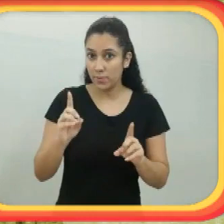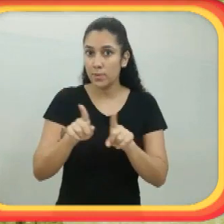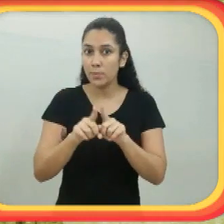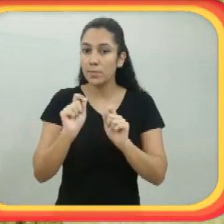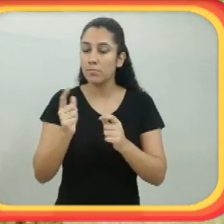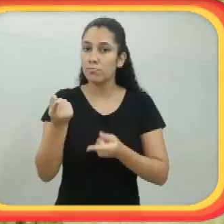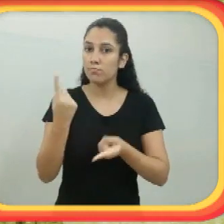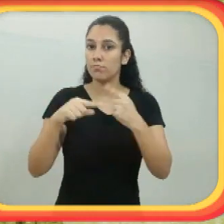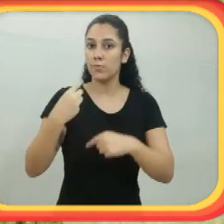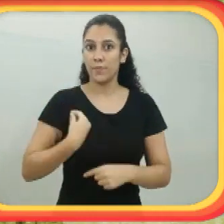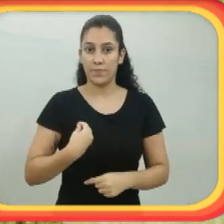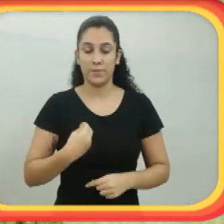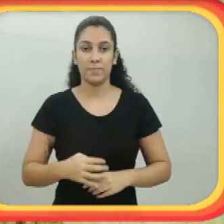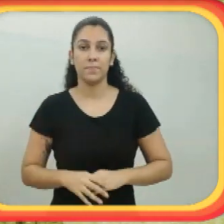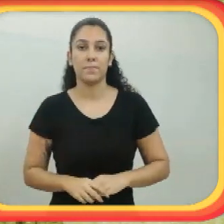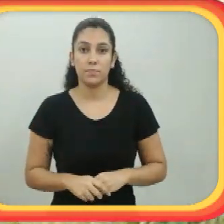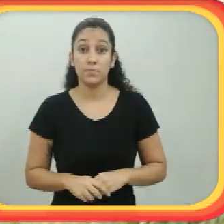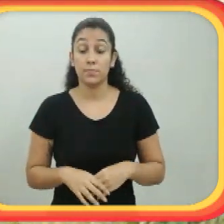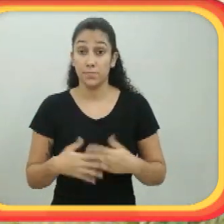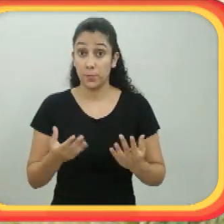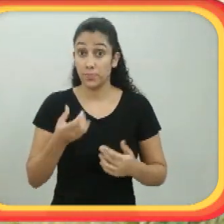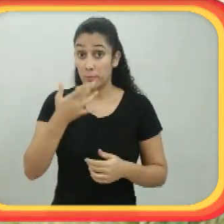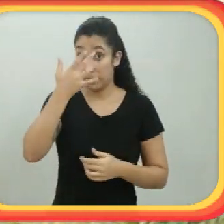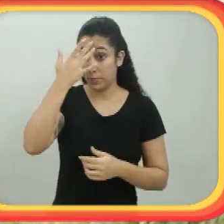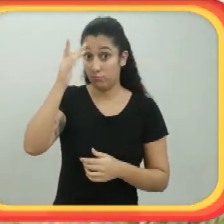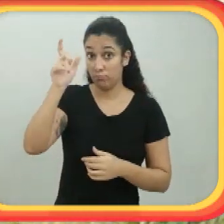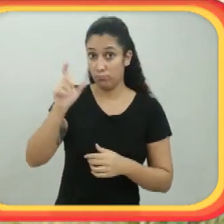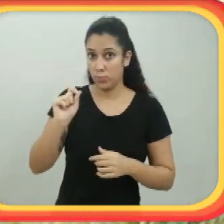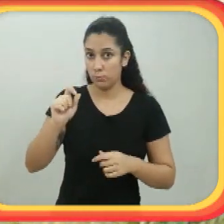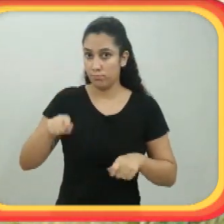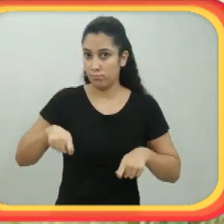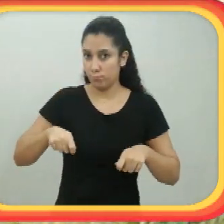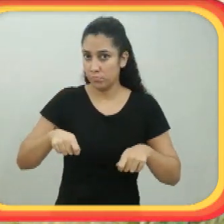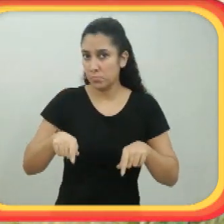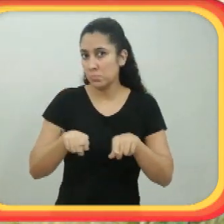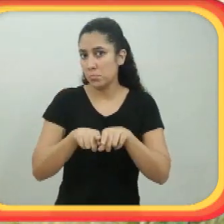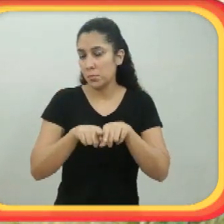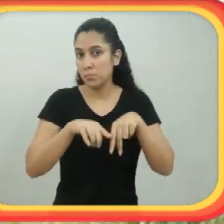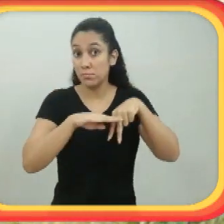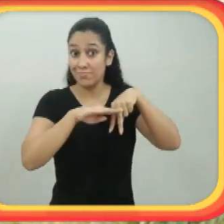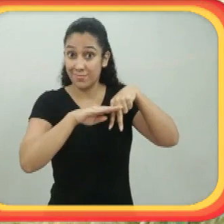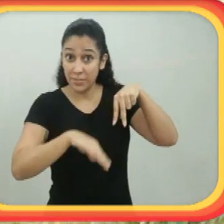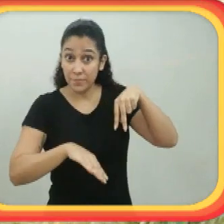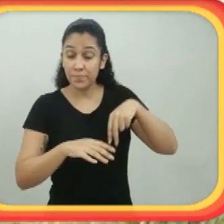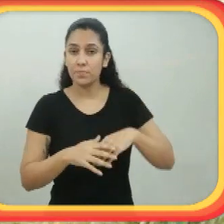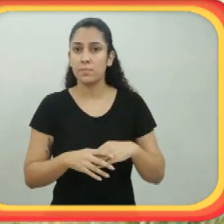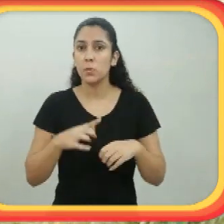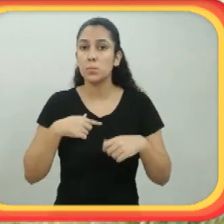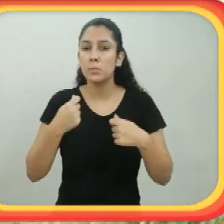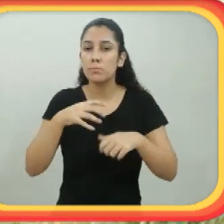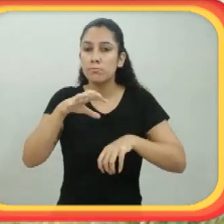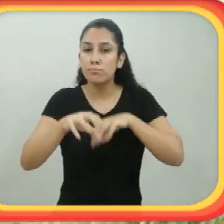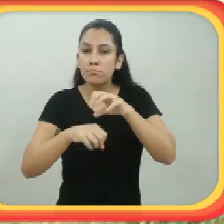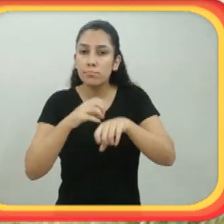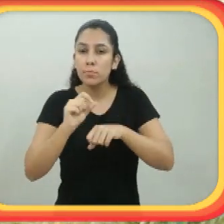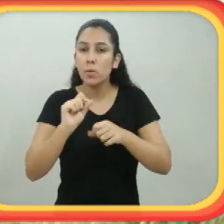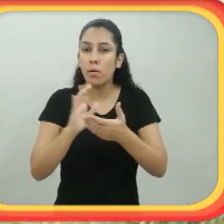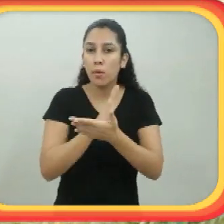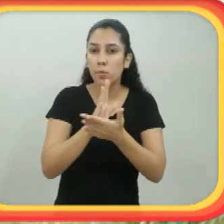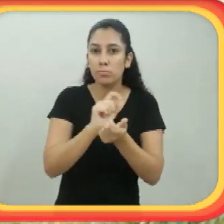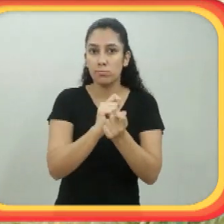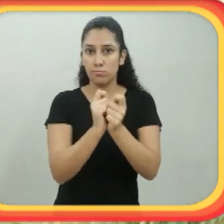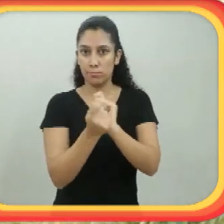que tinham tido sucesso na vida. Como uma pessoa cadeirante e tetraplégica, eu precisei buscar algumas